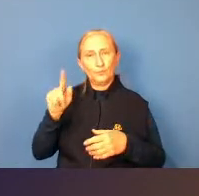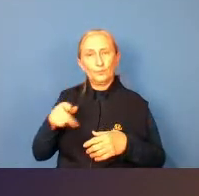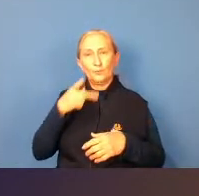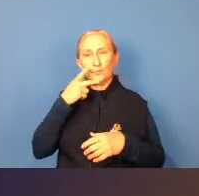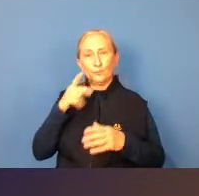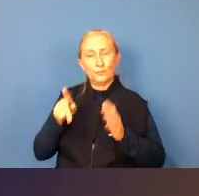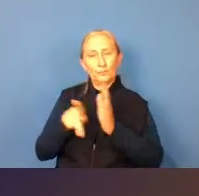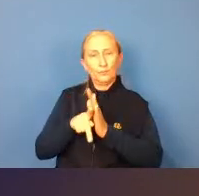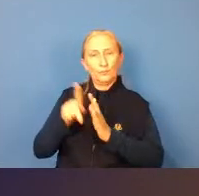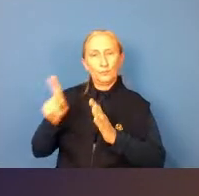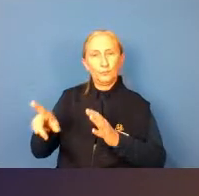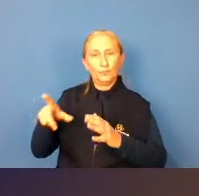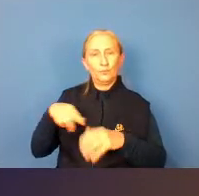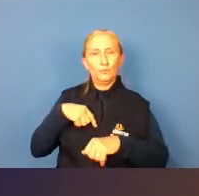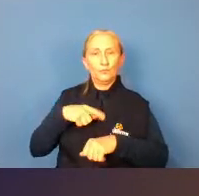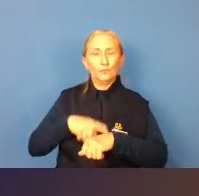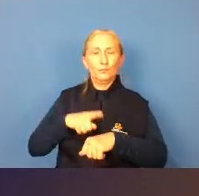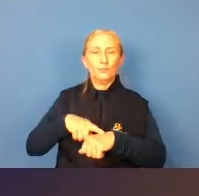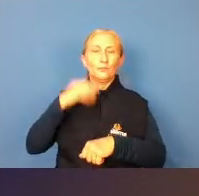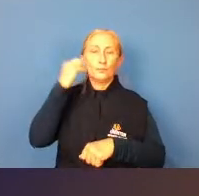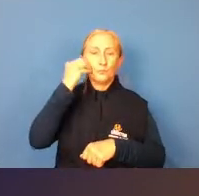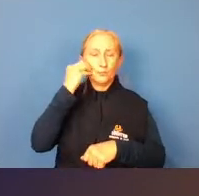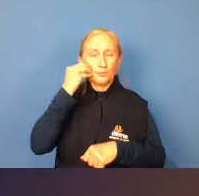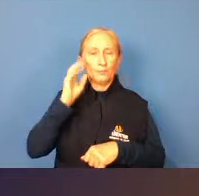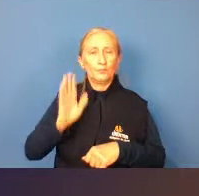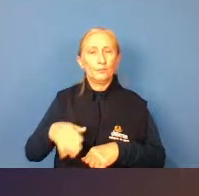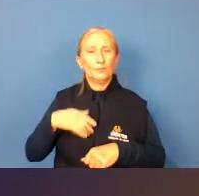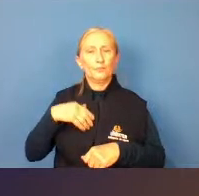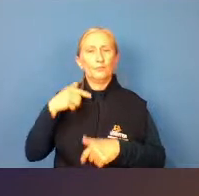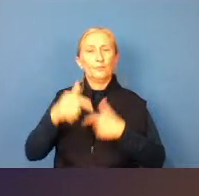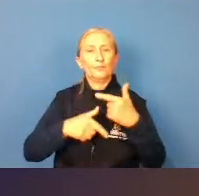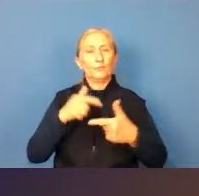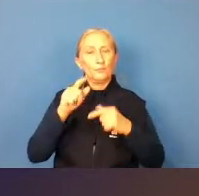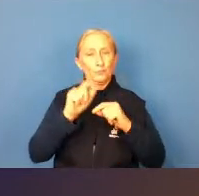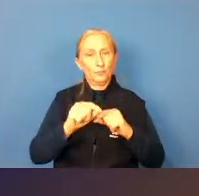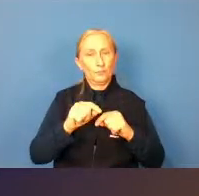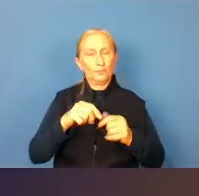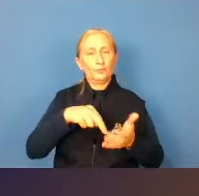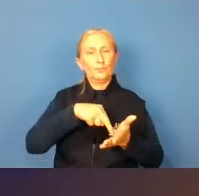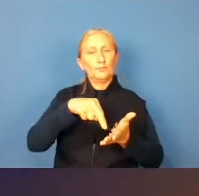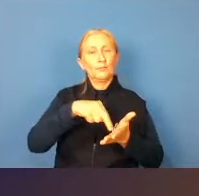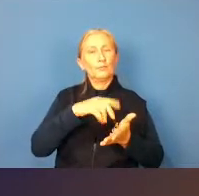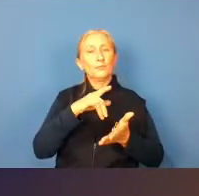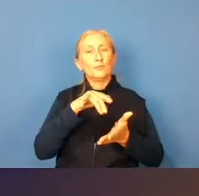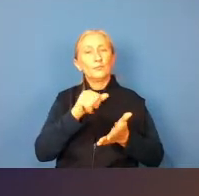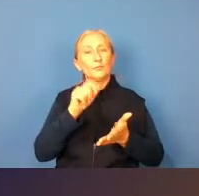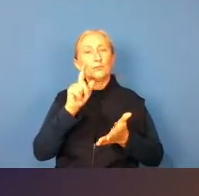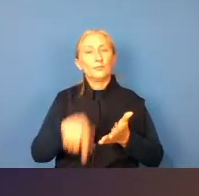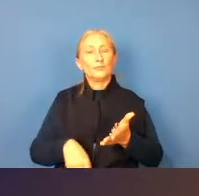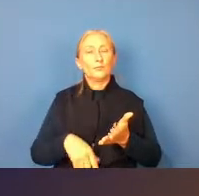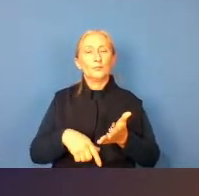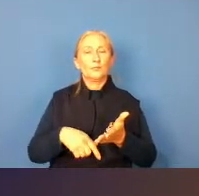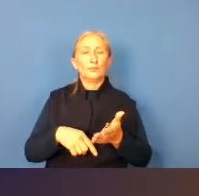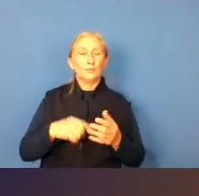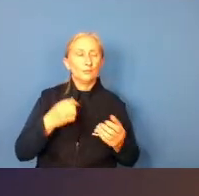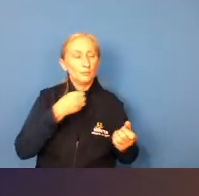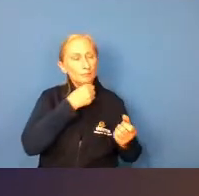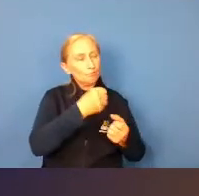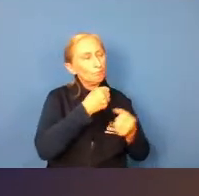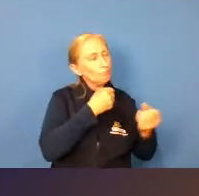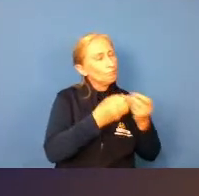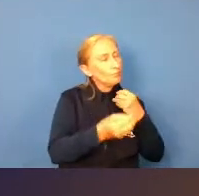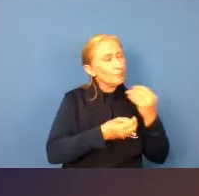mais propriedade porque ela tem mais tempo de experiência mas eu já fiz um trabalho sobre dança e aí nas entrevistas